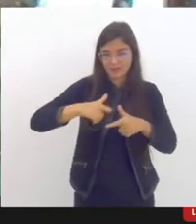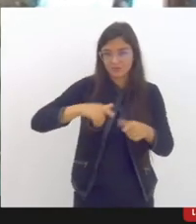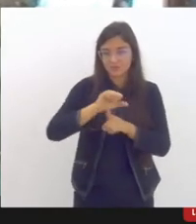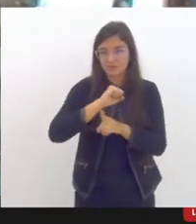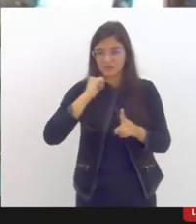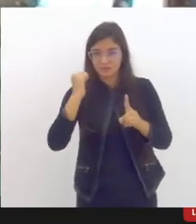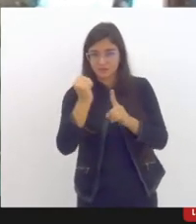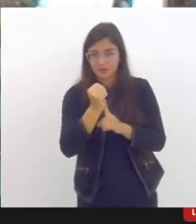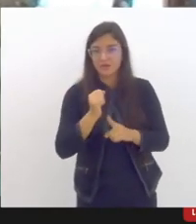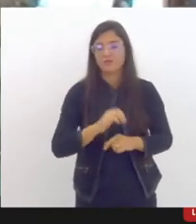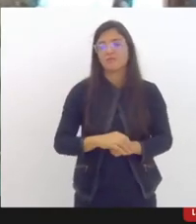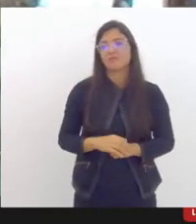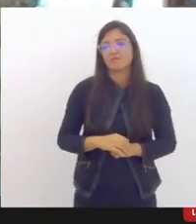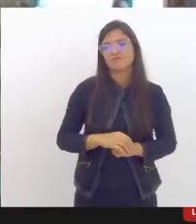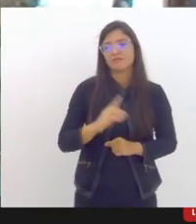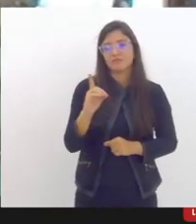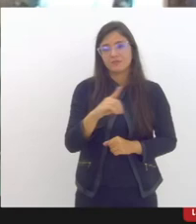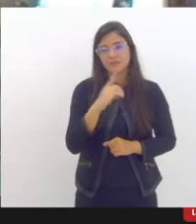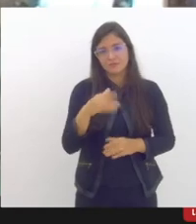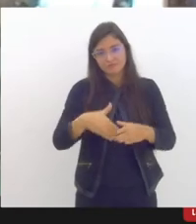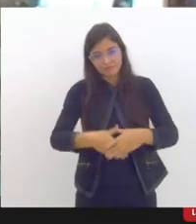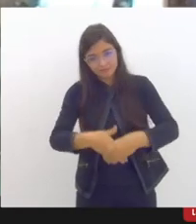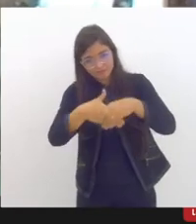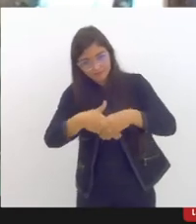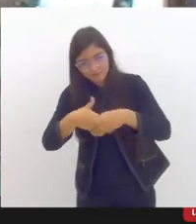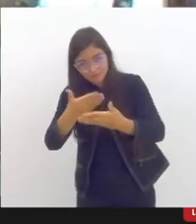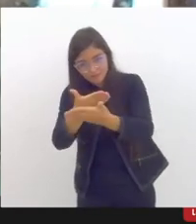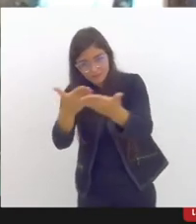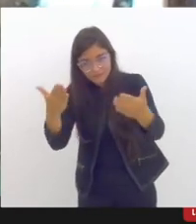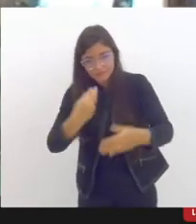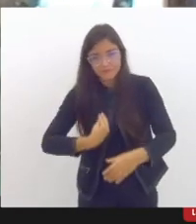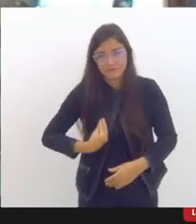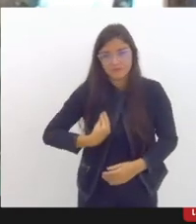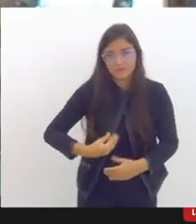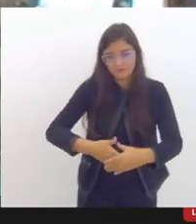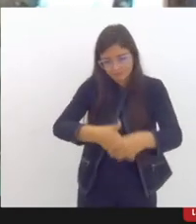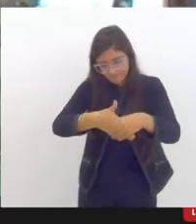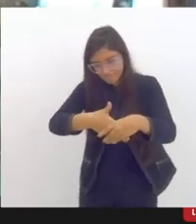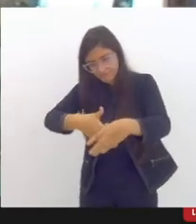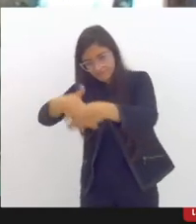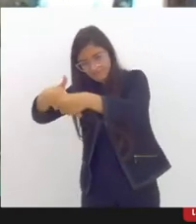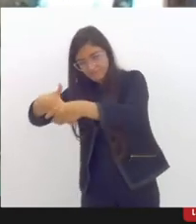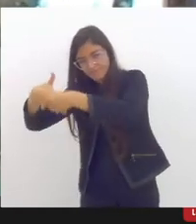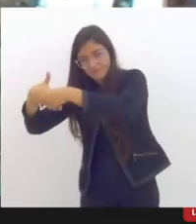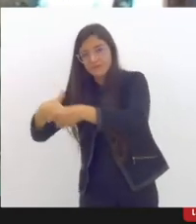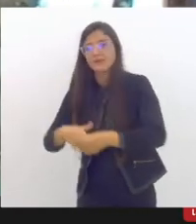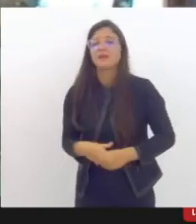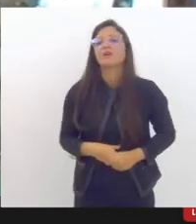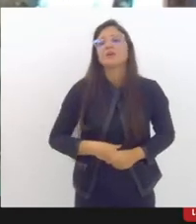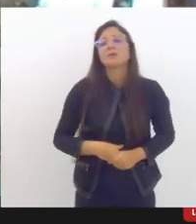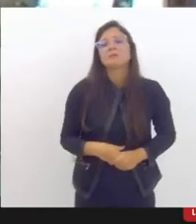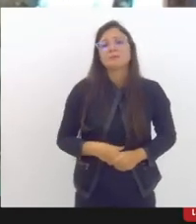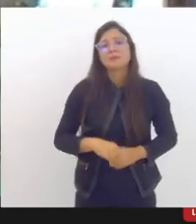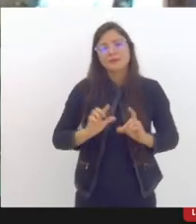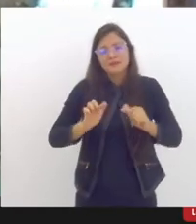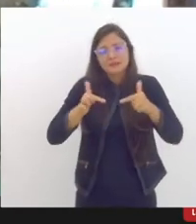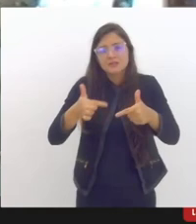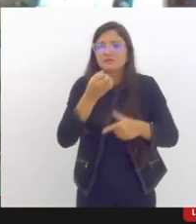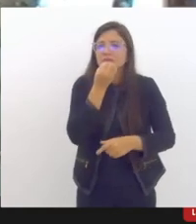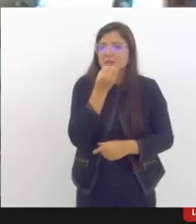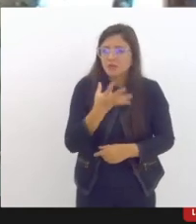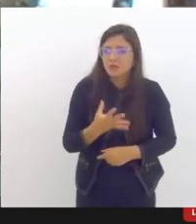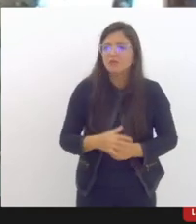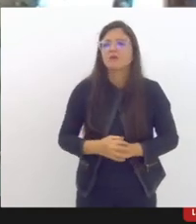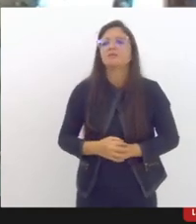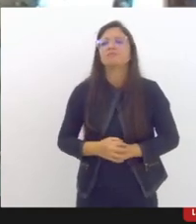do CRES nós saudamos as pessoas aqui presentes saudamos a iniciativa da Comissão de Educação pela organização